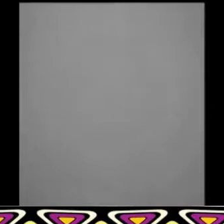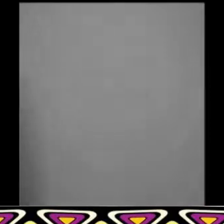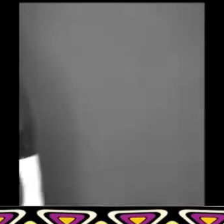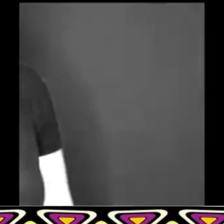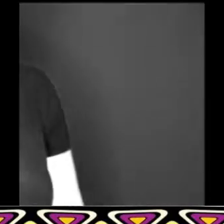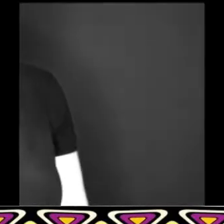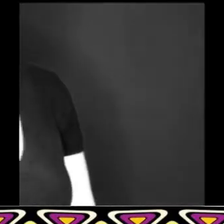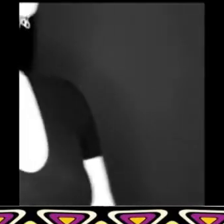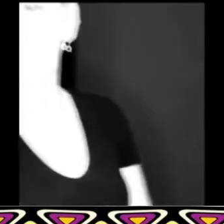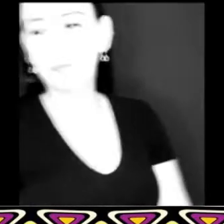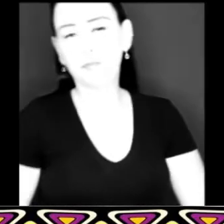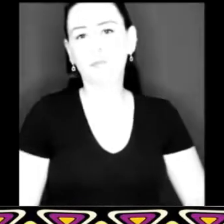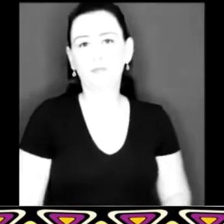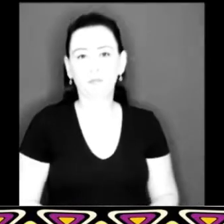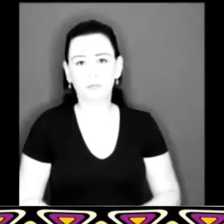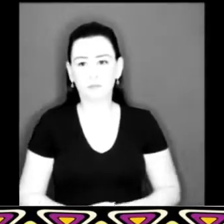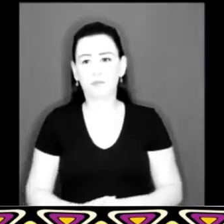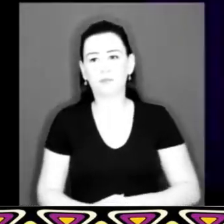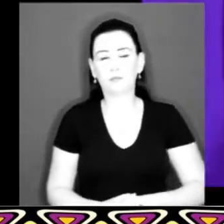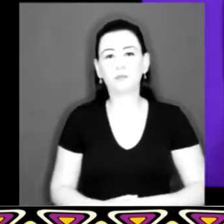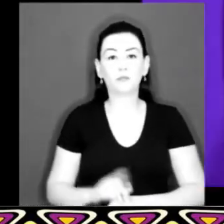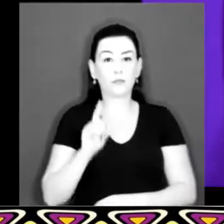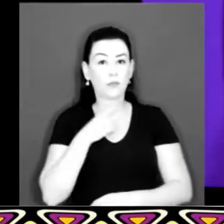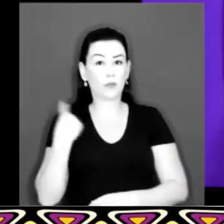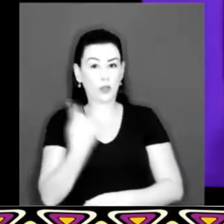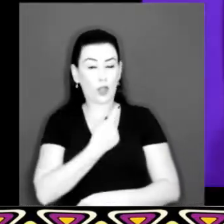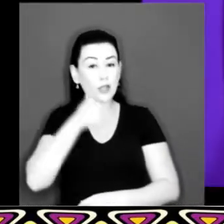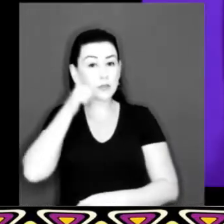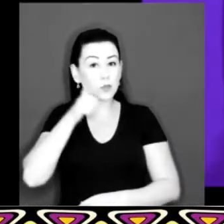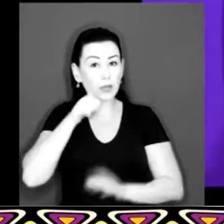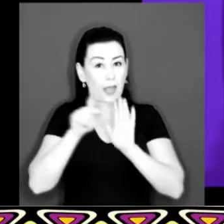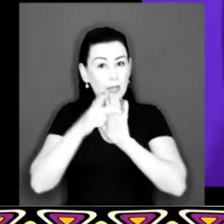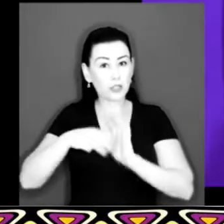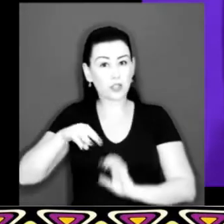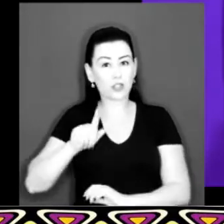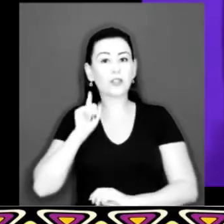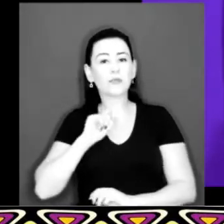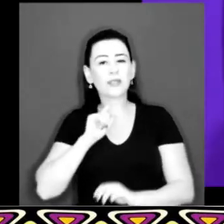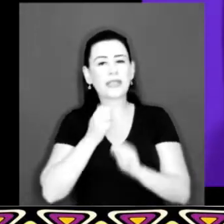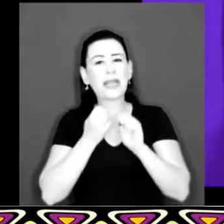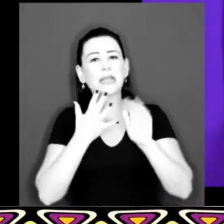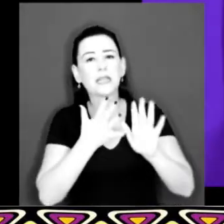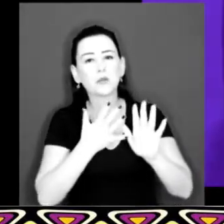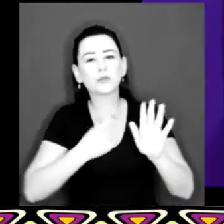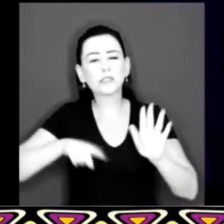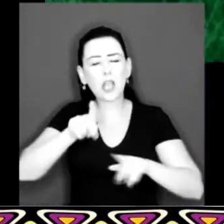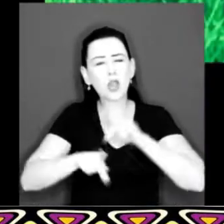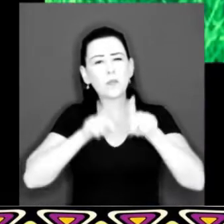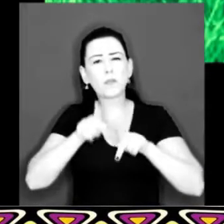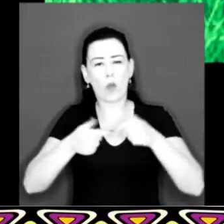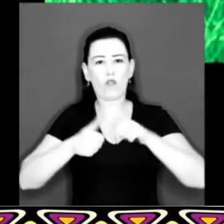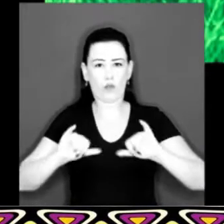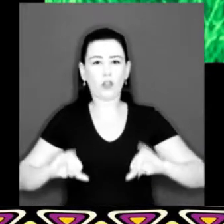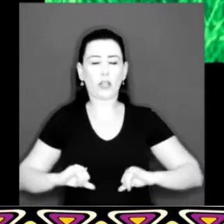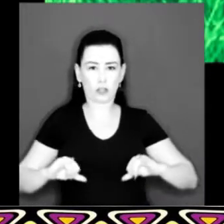Nós mulheres de todos os cantos de Minas Tivemos mais uma vez denunciar as mazelas sofridas pelo nosso povo E